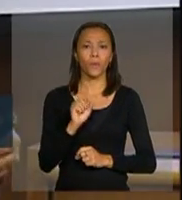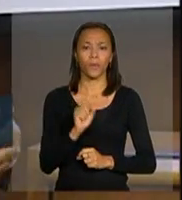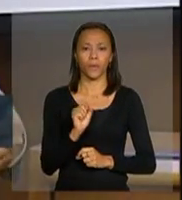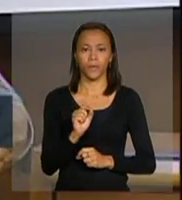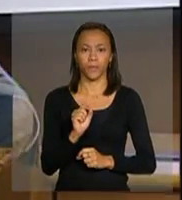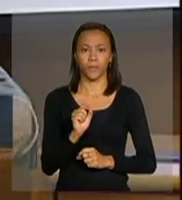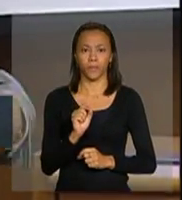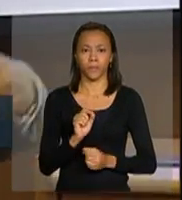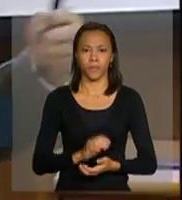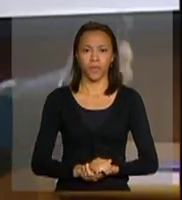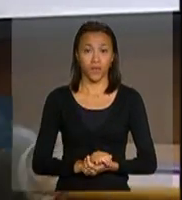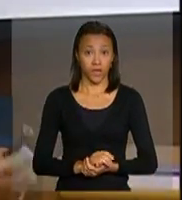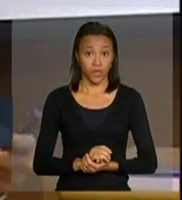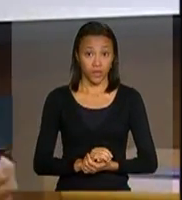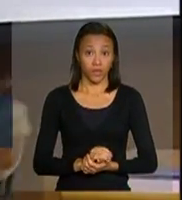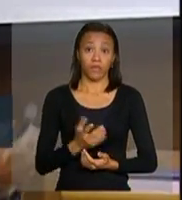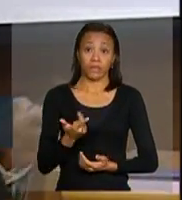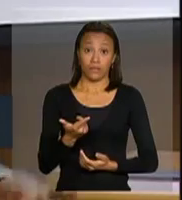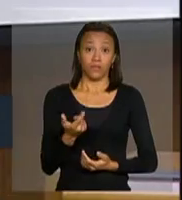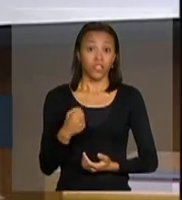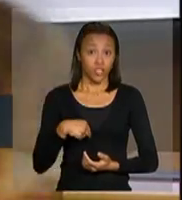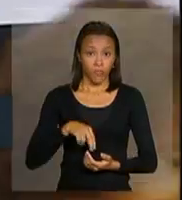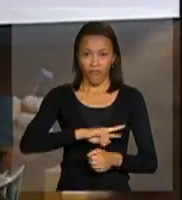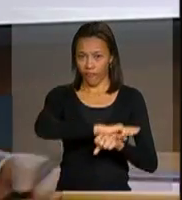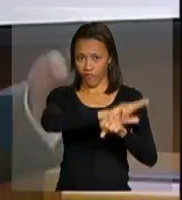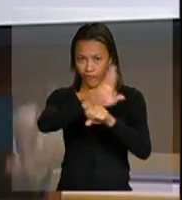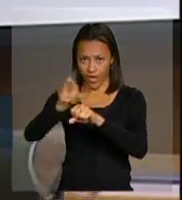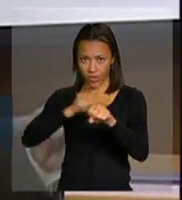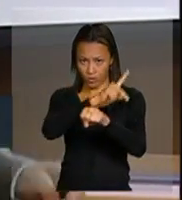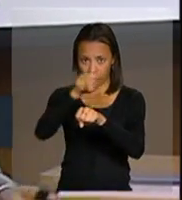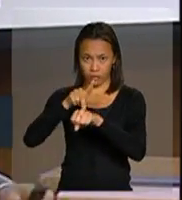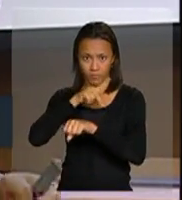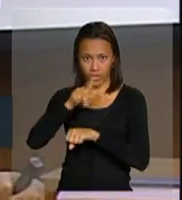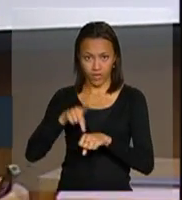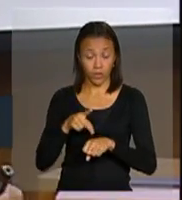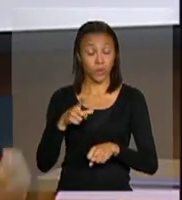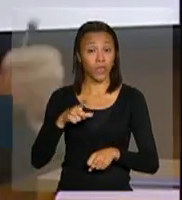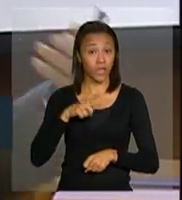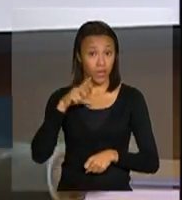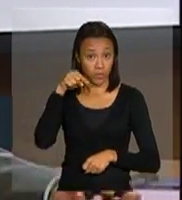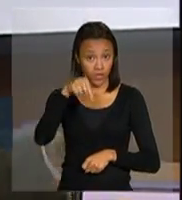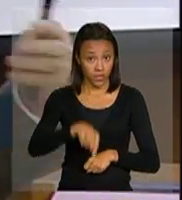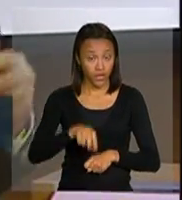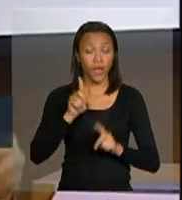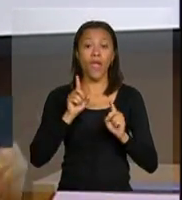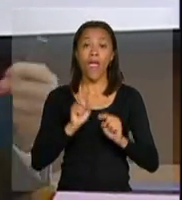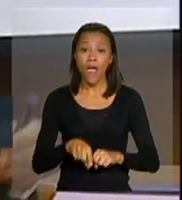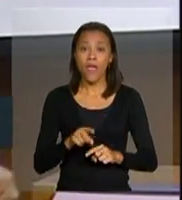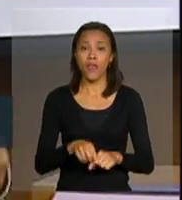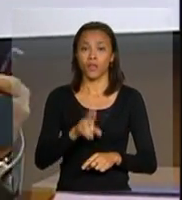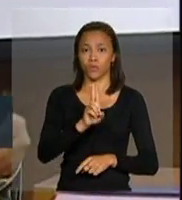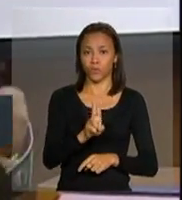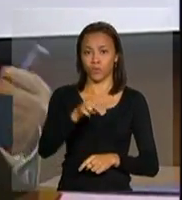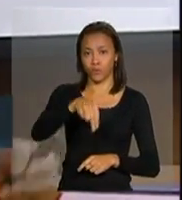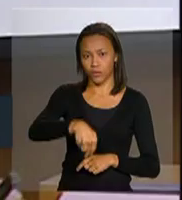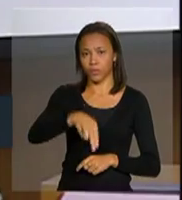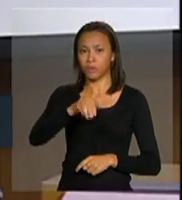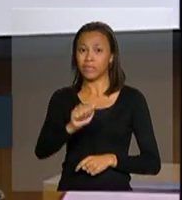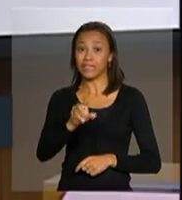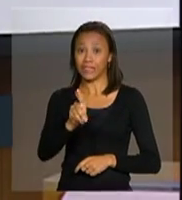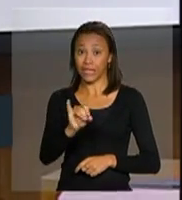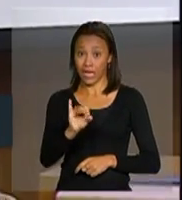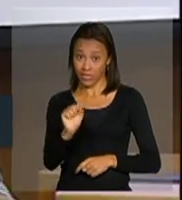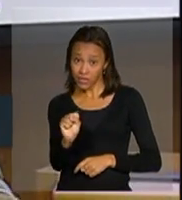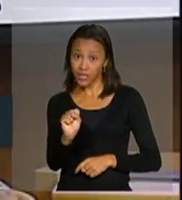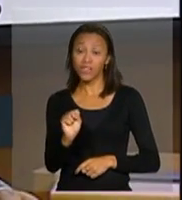consolidado de países. Na realidade, que nós temos aqui são estimativas do Unaids a partir da realidade de cada país.